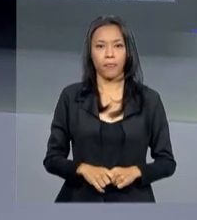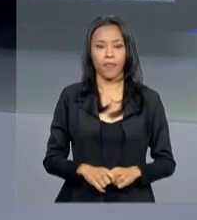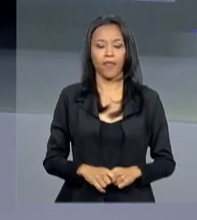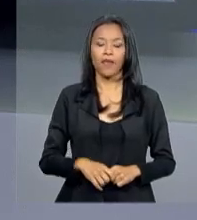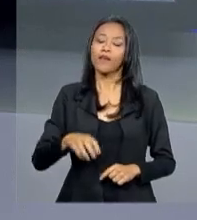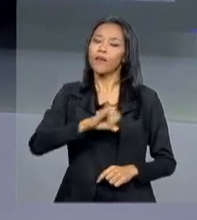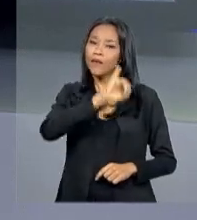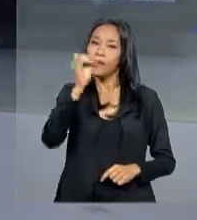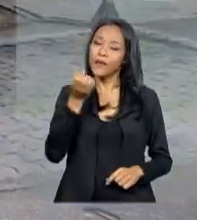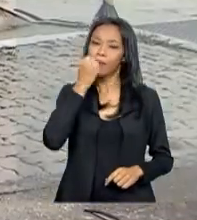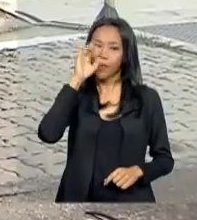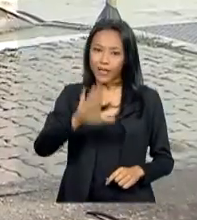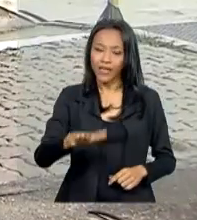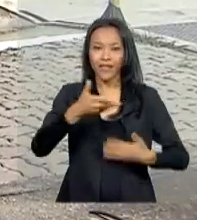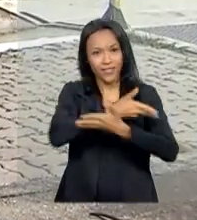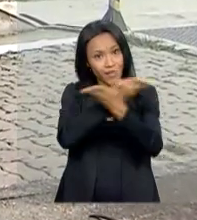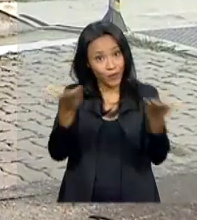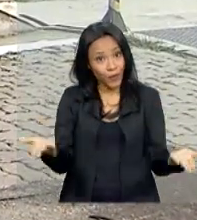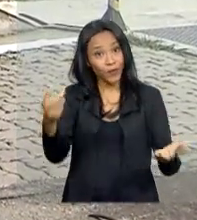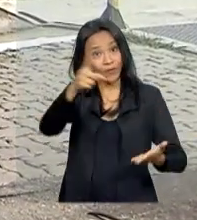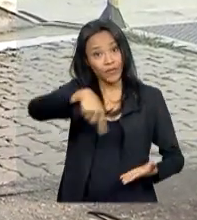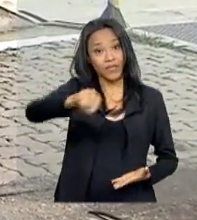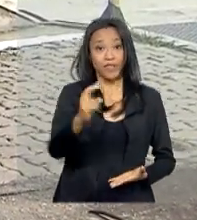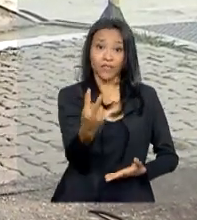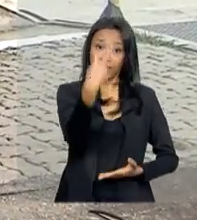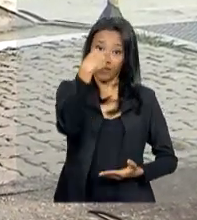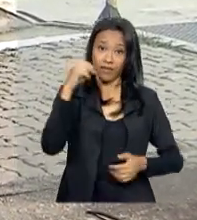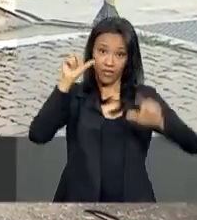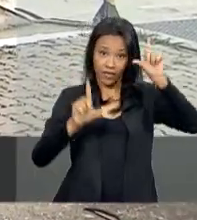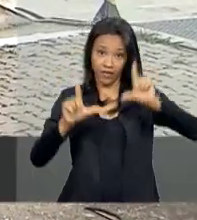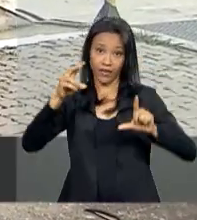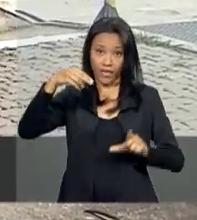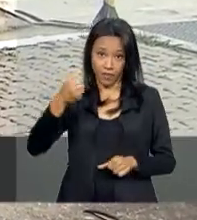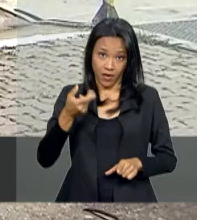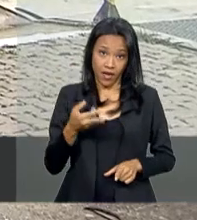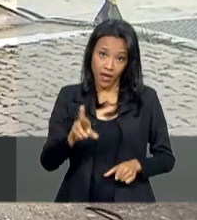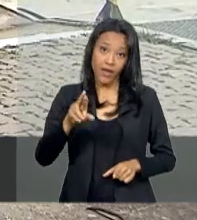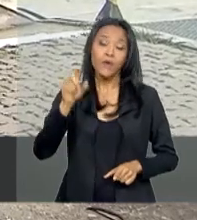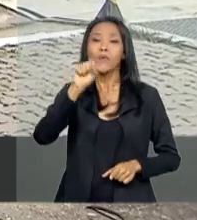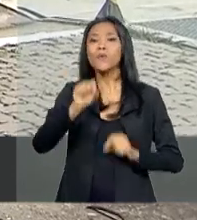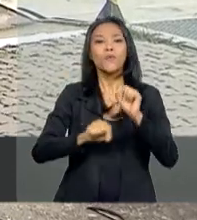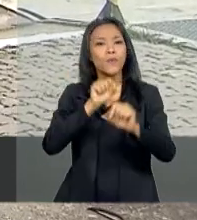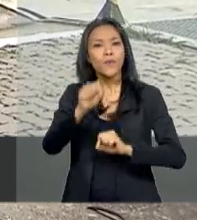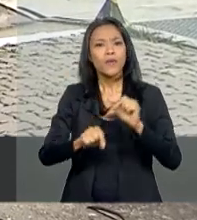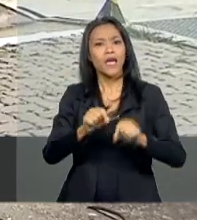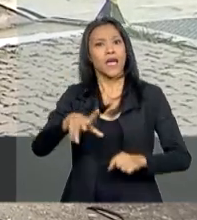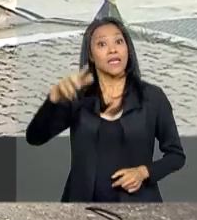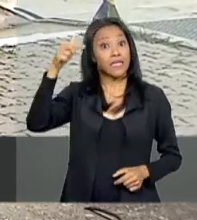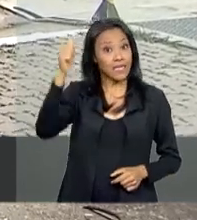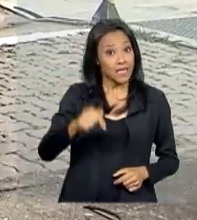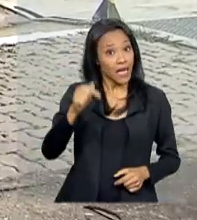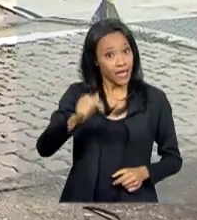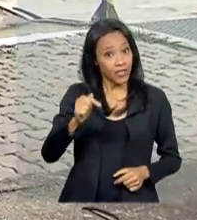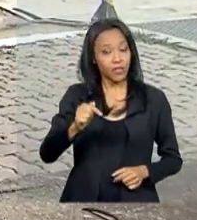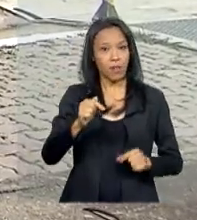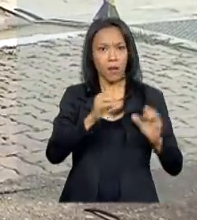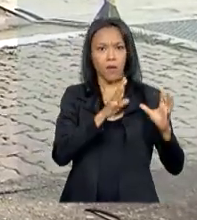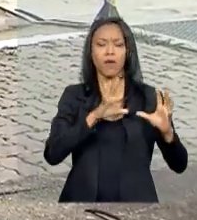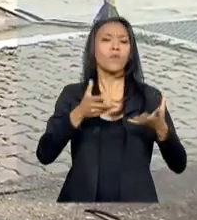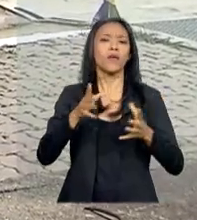Olá, Renata, boa tarde. Boa tarde a todos que nos acompanham aqui pela TV NBR. A inauguração dessa sétima cascata de